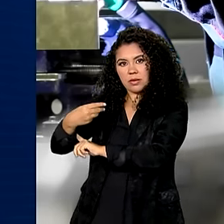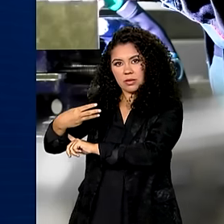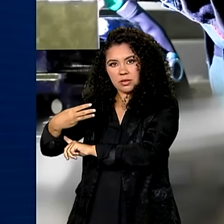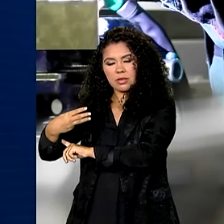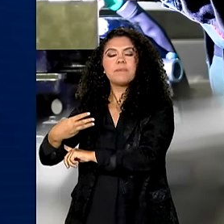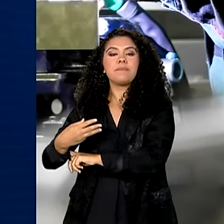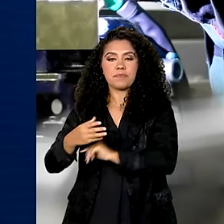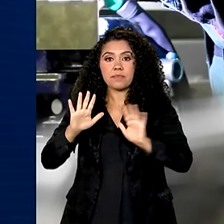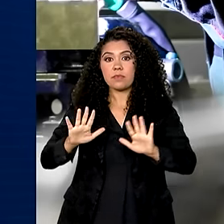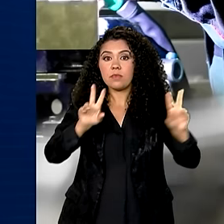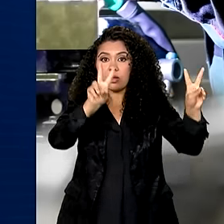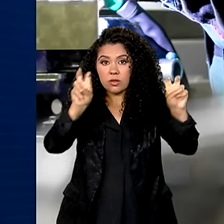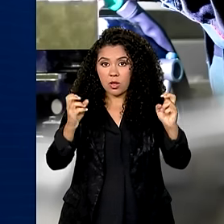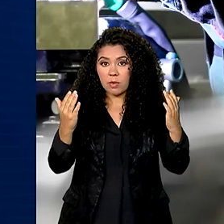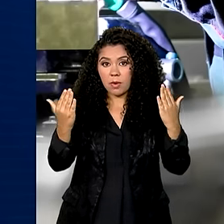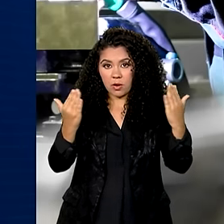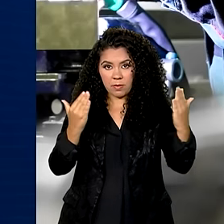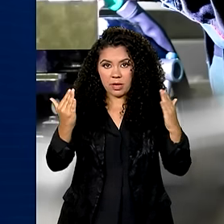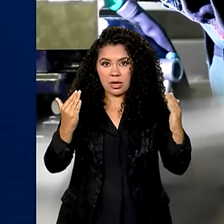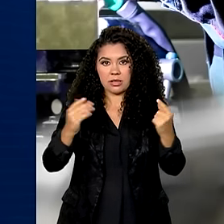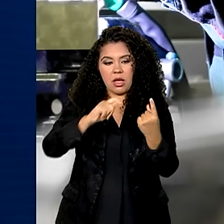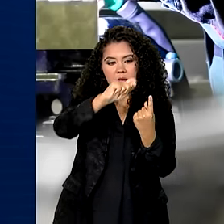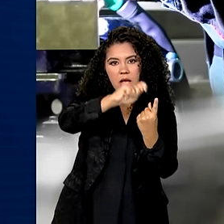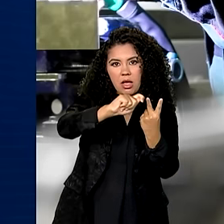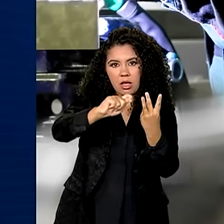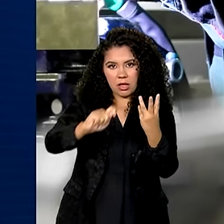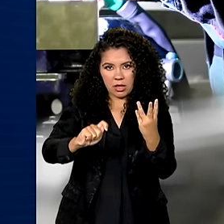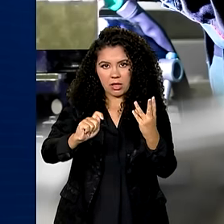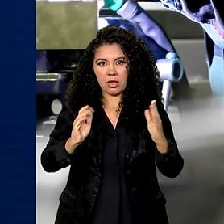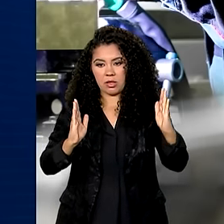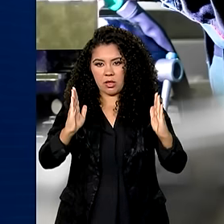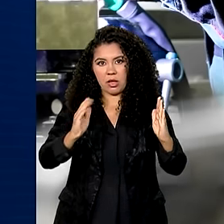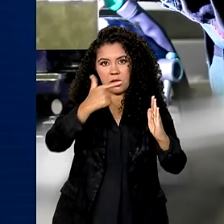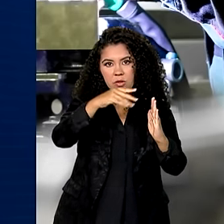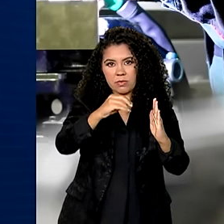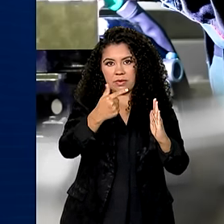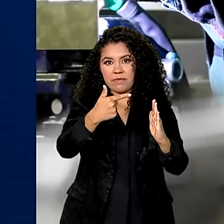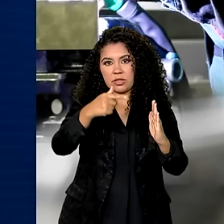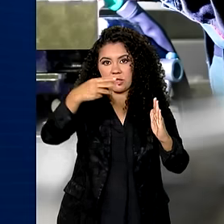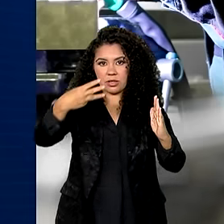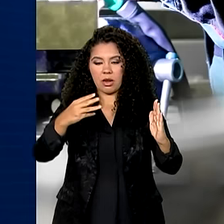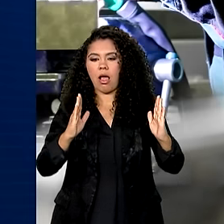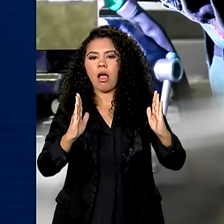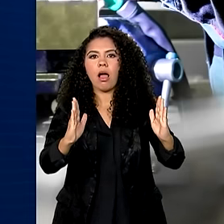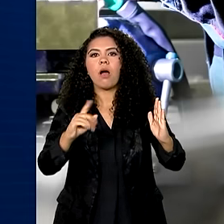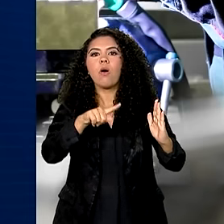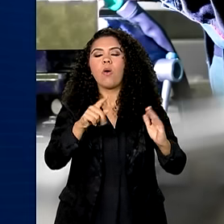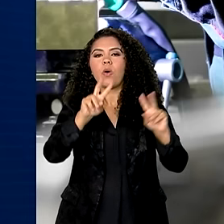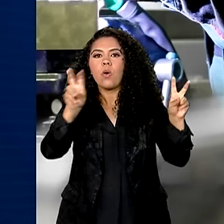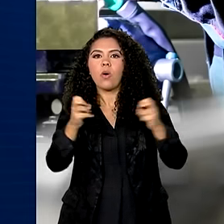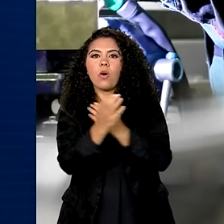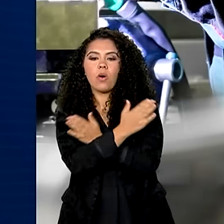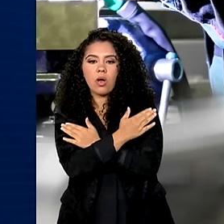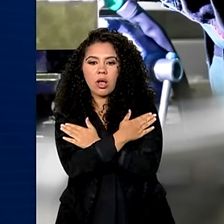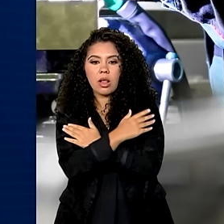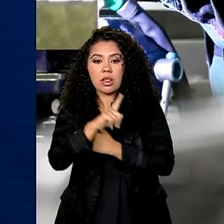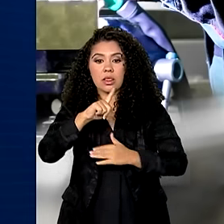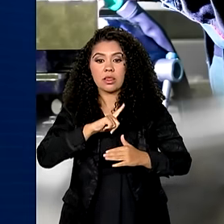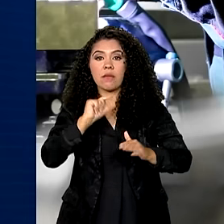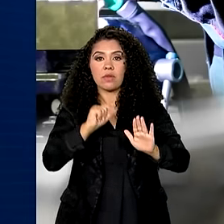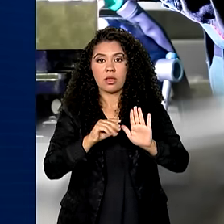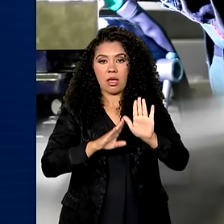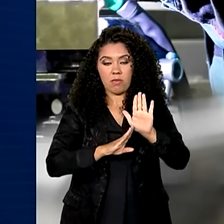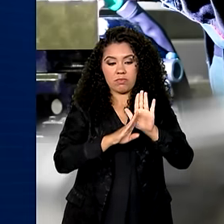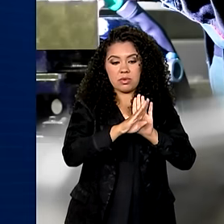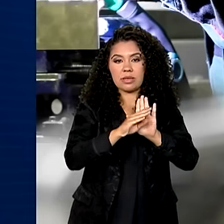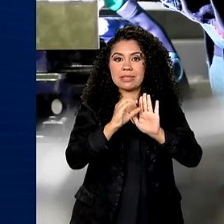Já quando a comparação é com os três últimos meses de 2023, a taxa de desocupação teve uma alta de 0